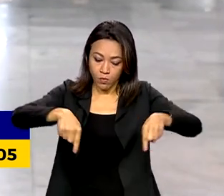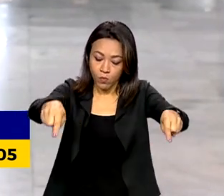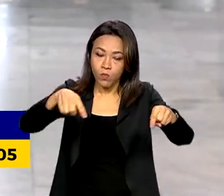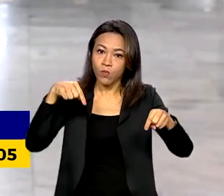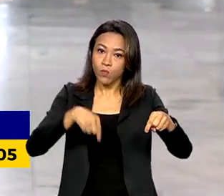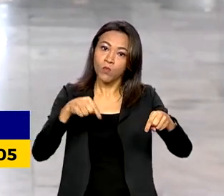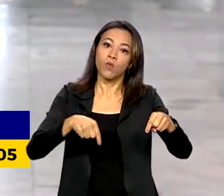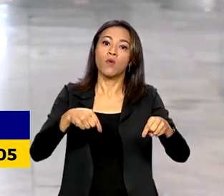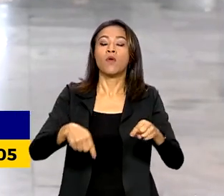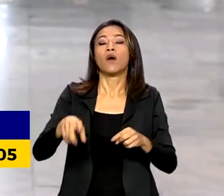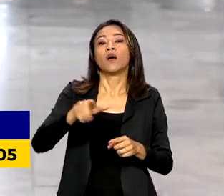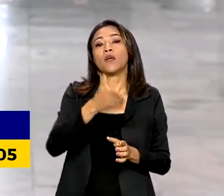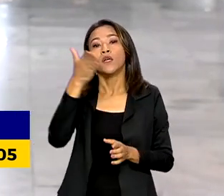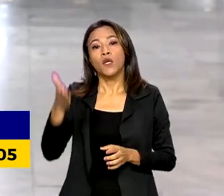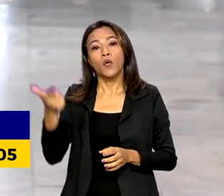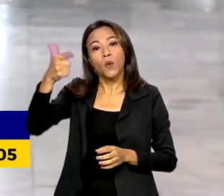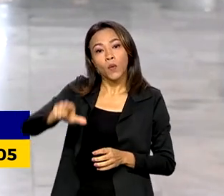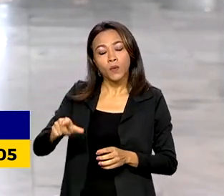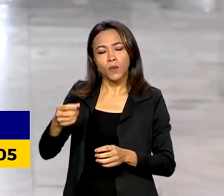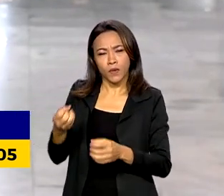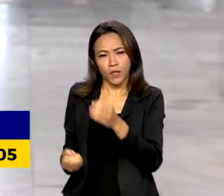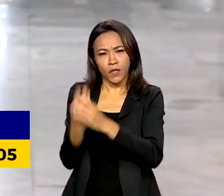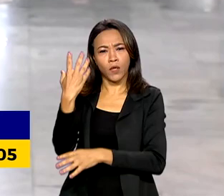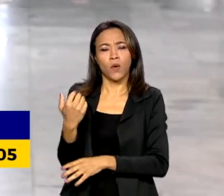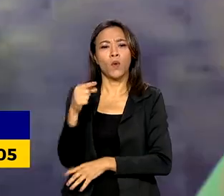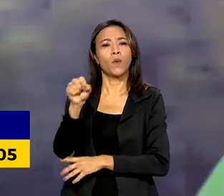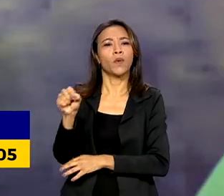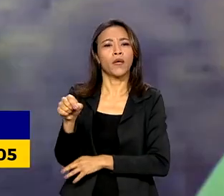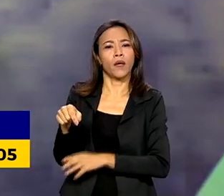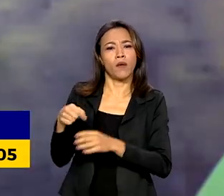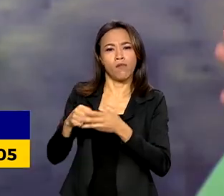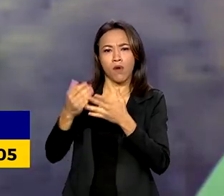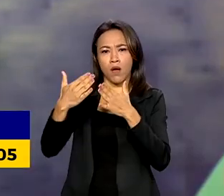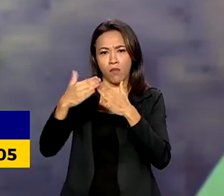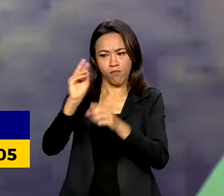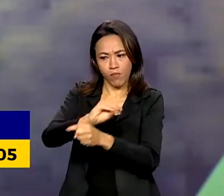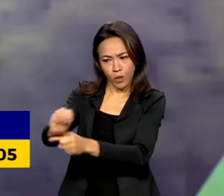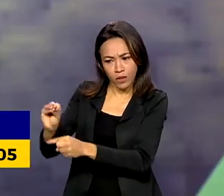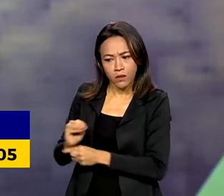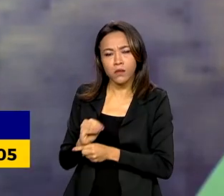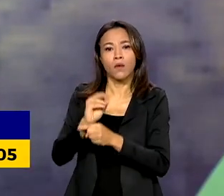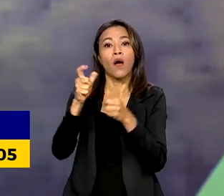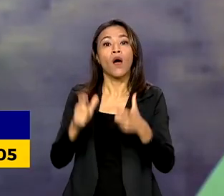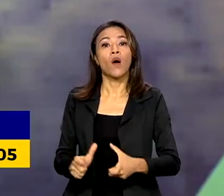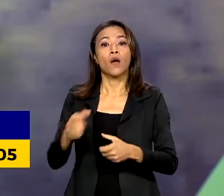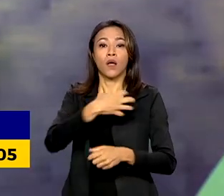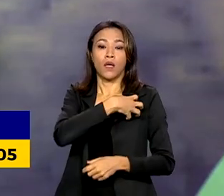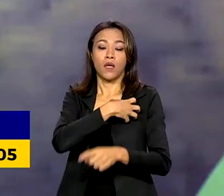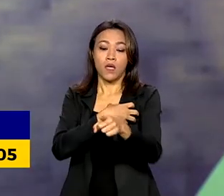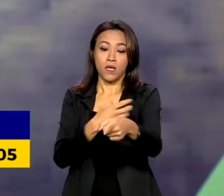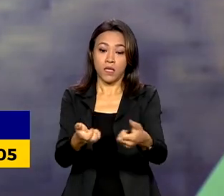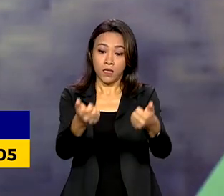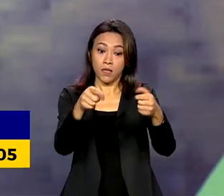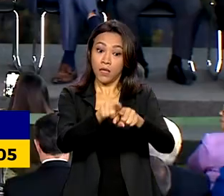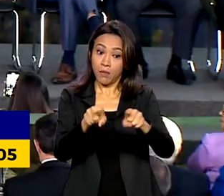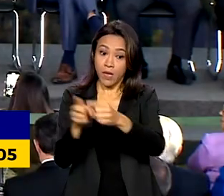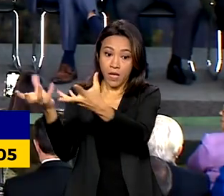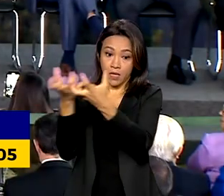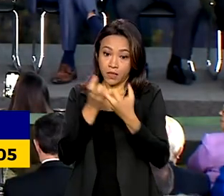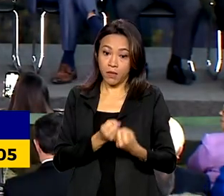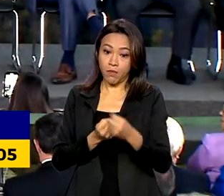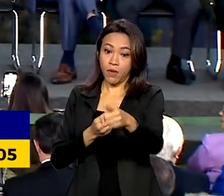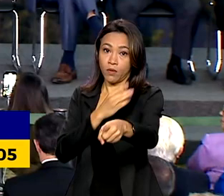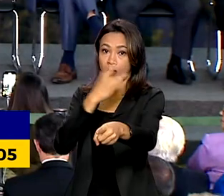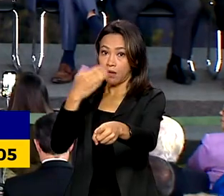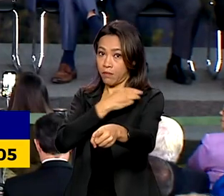Parque Nacional da Serra do Teixeira, na Paraíba. Na cerimônia, o presidente Lula recebeu da ministra Marina Silva o